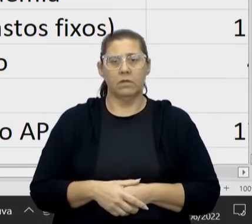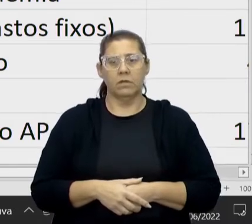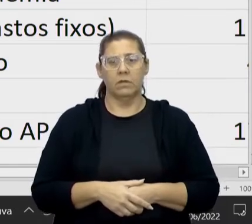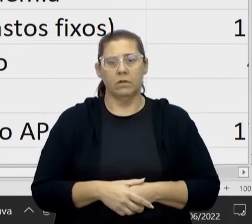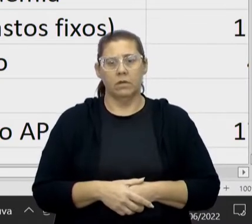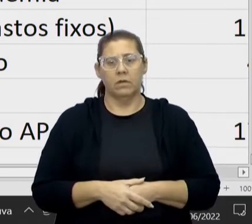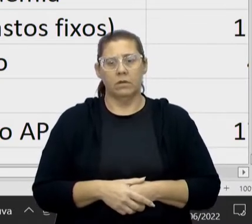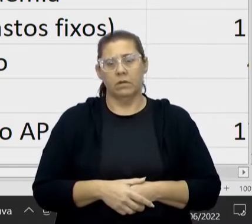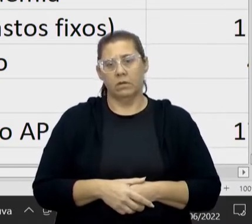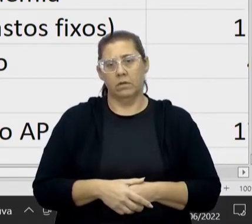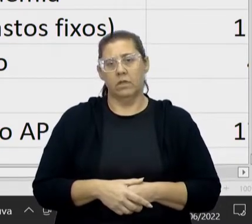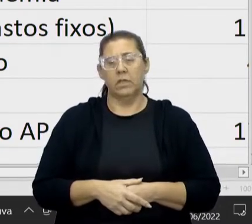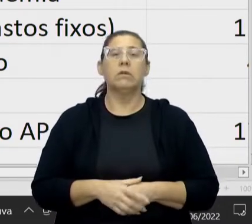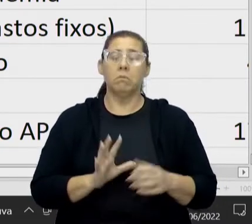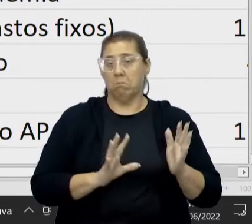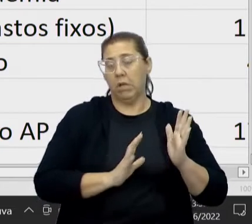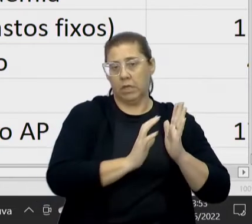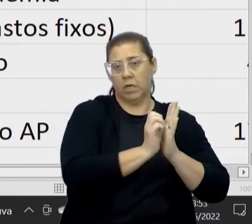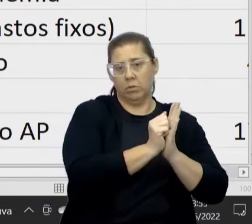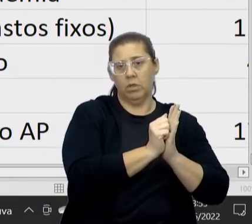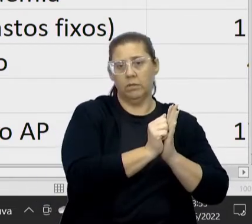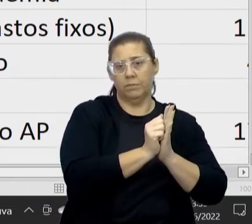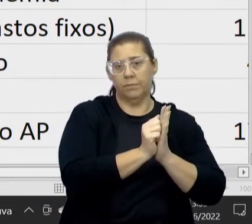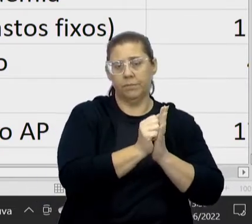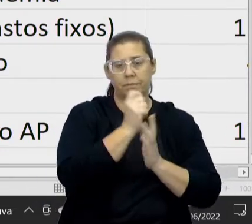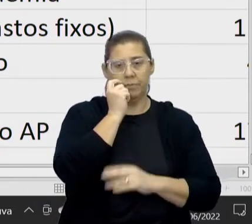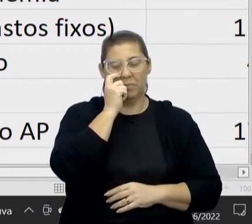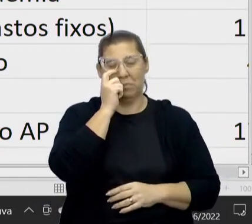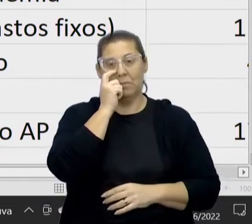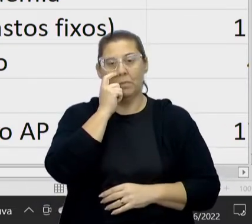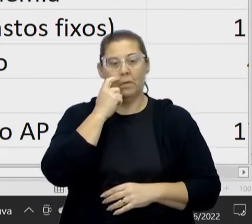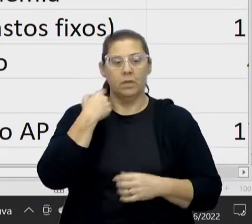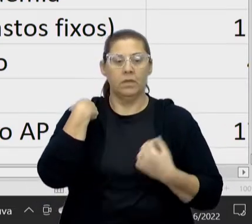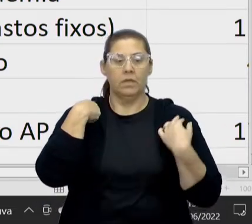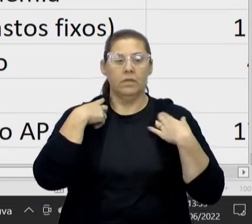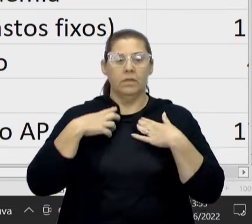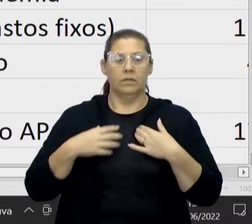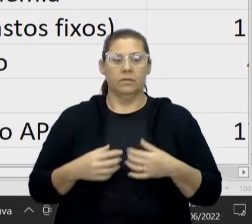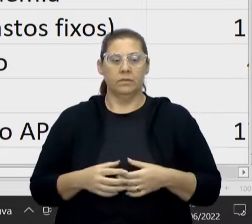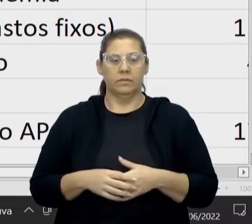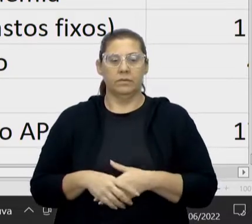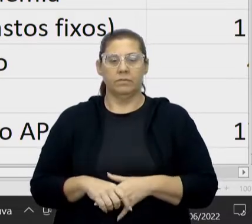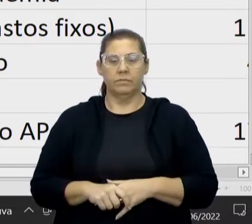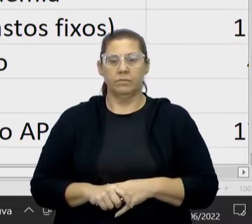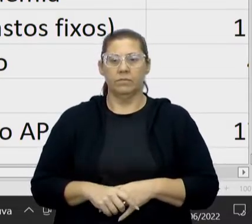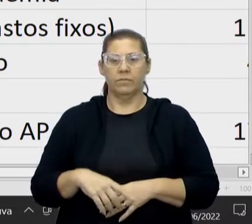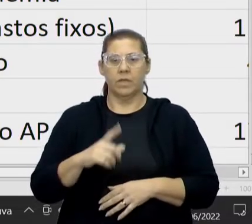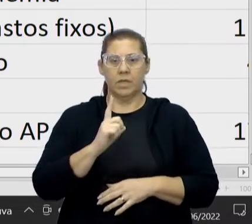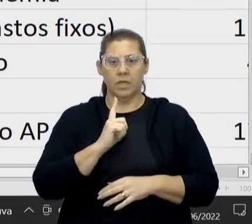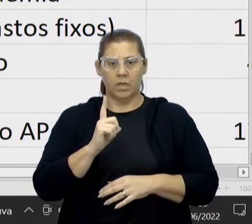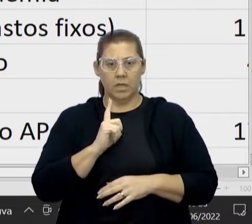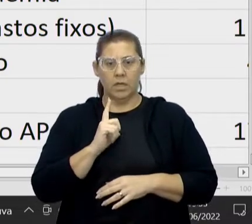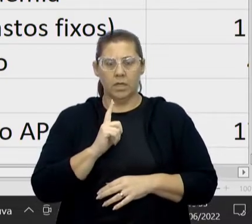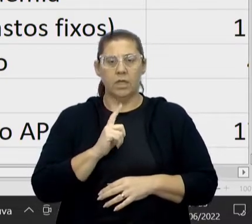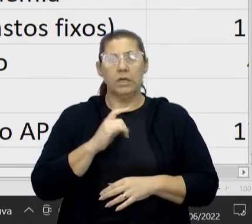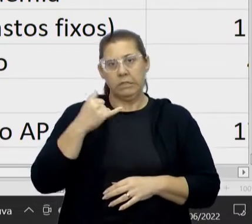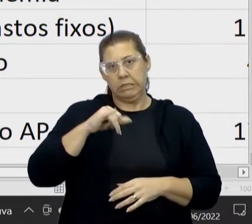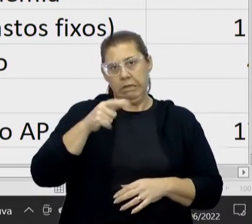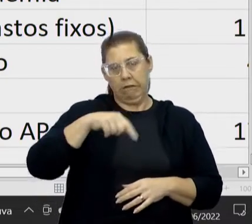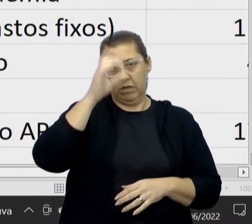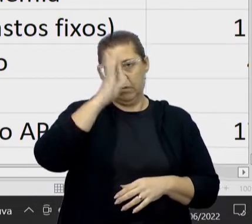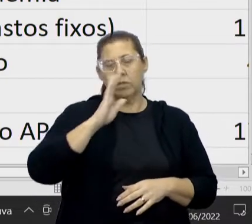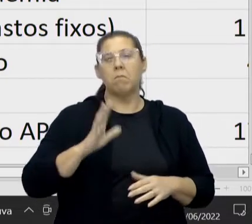O curso tem uma matrícula, até se a gente quiser fazer hoje uma academia ou um curso de inglês aqui no Brasil, a gente paga essa